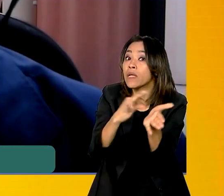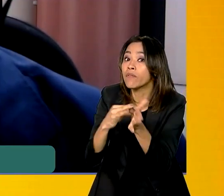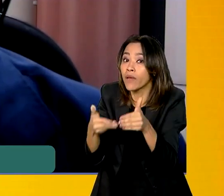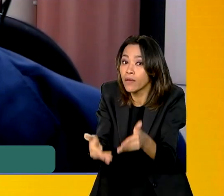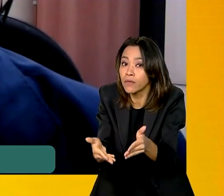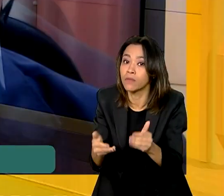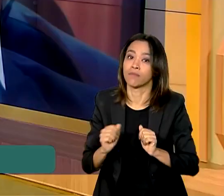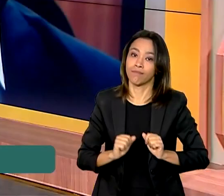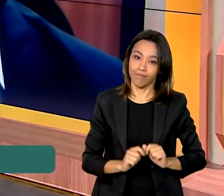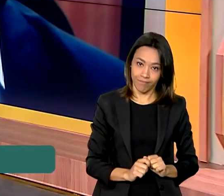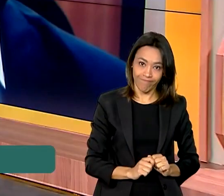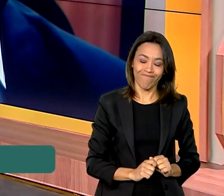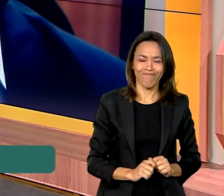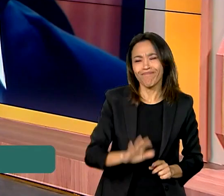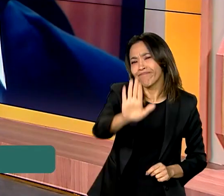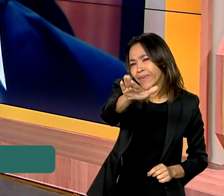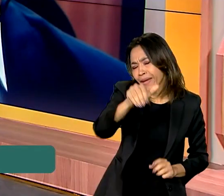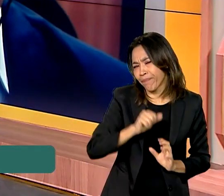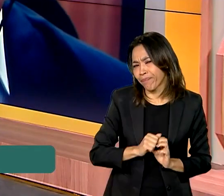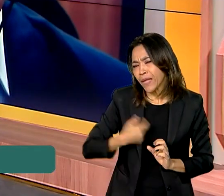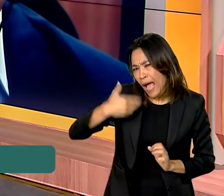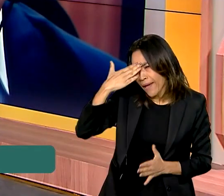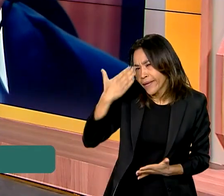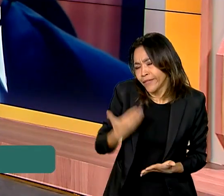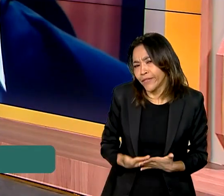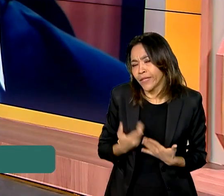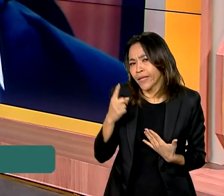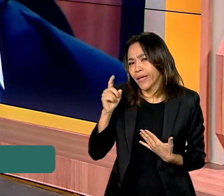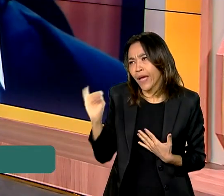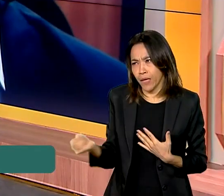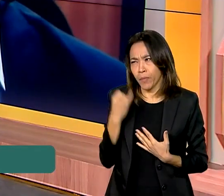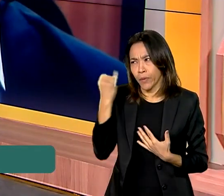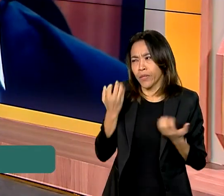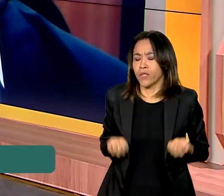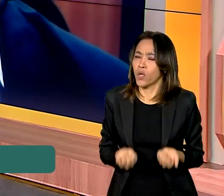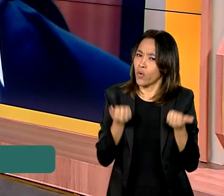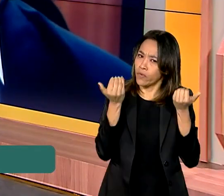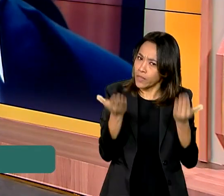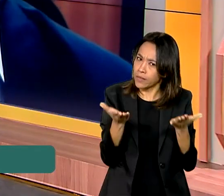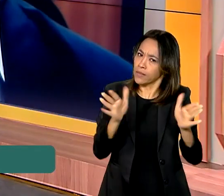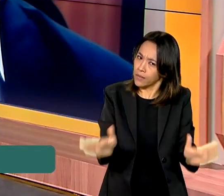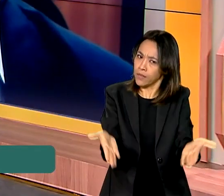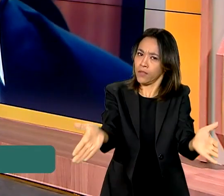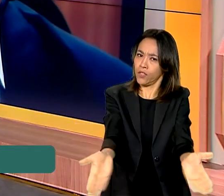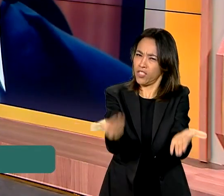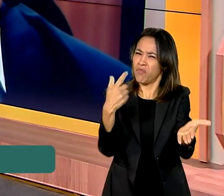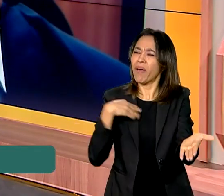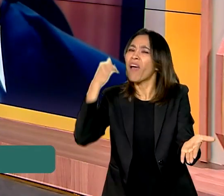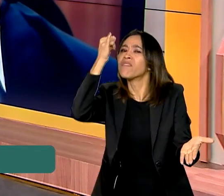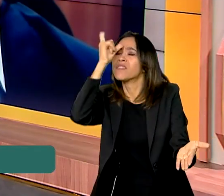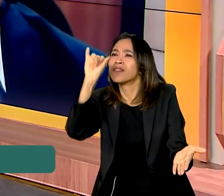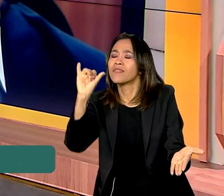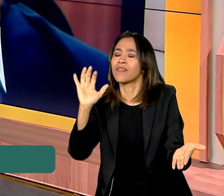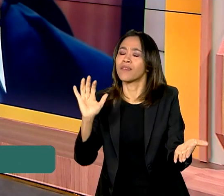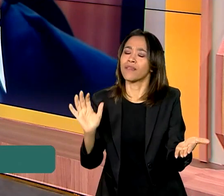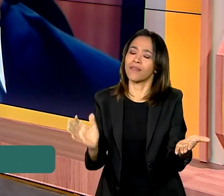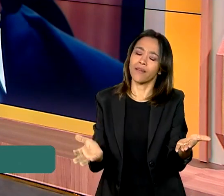iniciativa. Agora, o senhor acredita que é importante oferecer esse tipo de incentivo para evitar aí